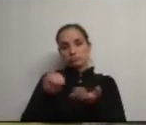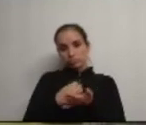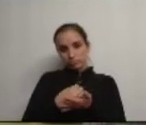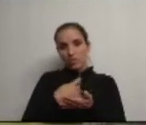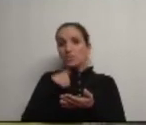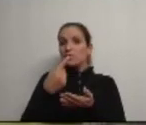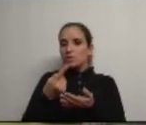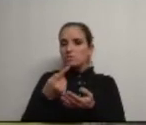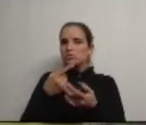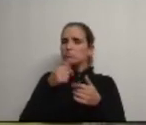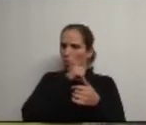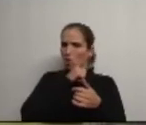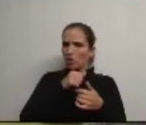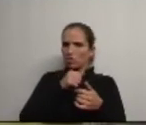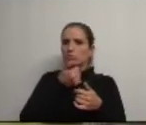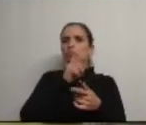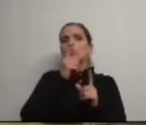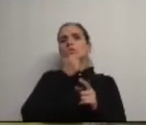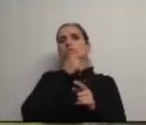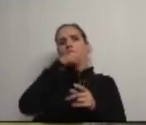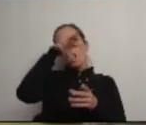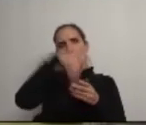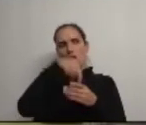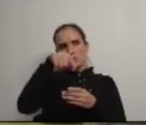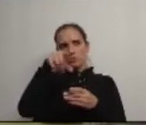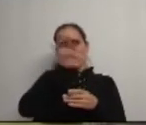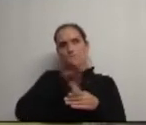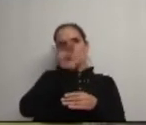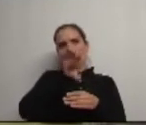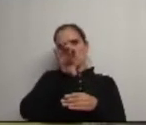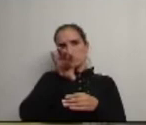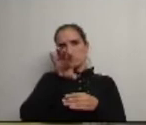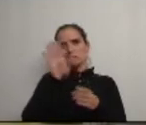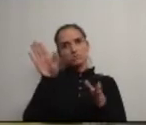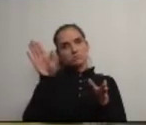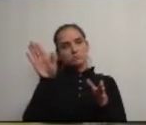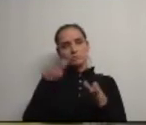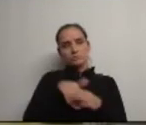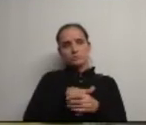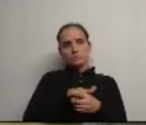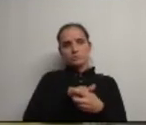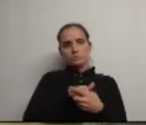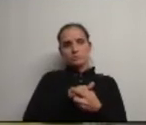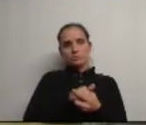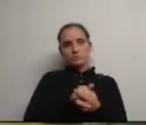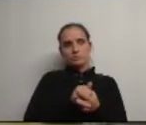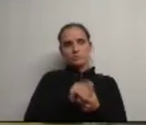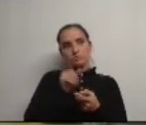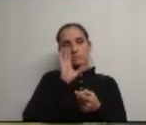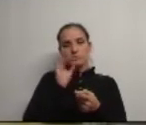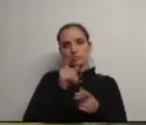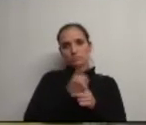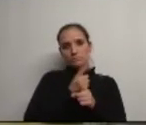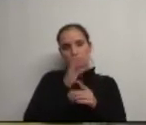e me disse que estaria totalmente de acordo com a decisão que fosse tomada relativamente ao formato e ao figurino portanto foi assim que exatamente as coisas se passaram